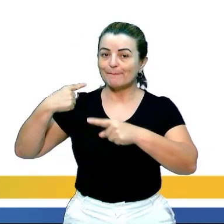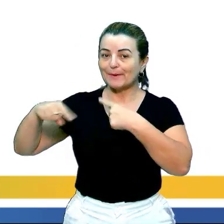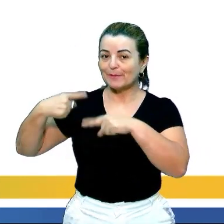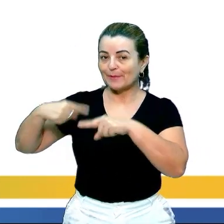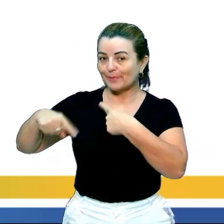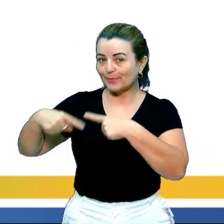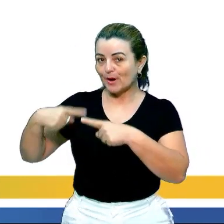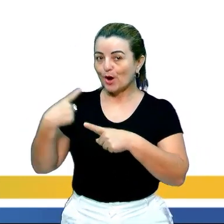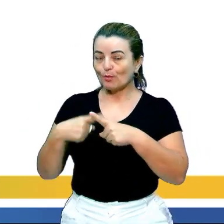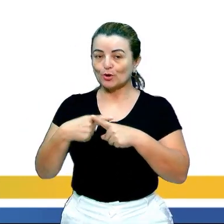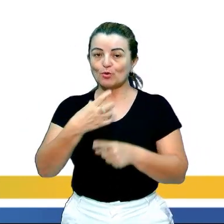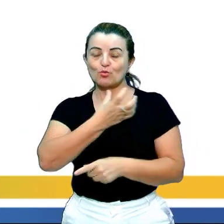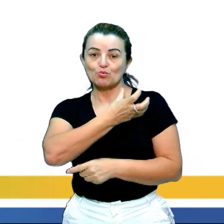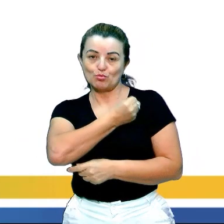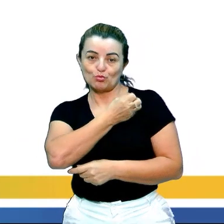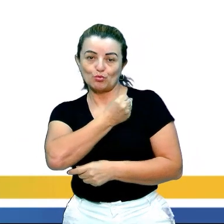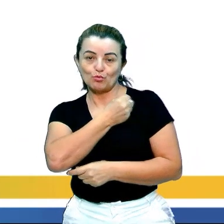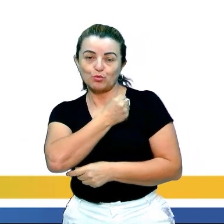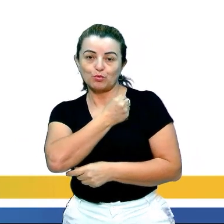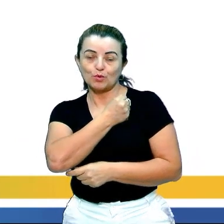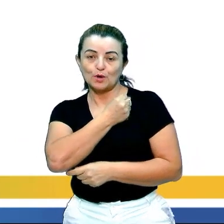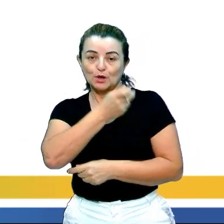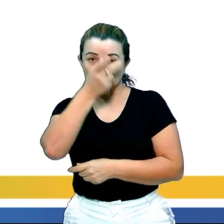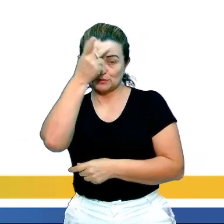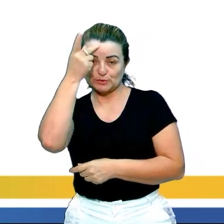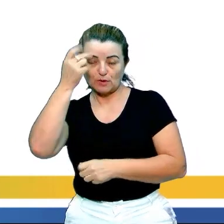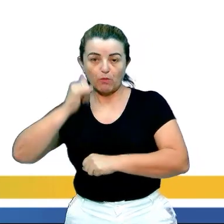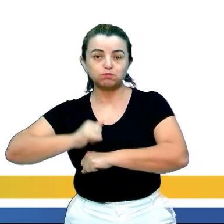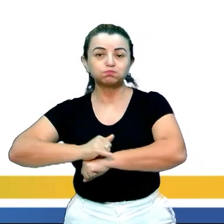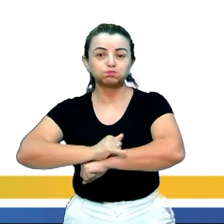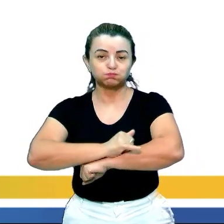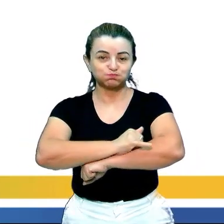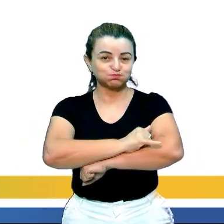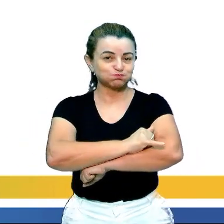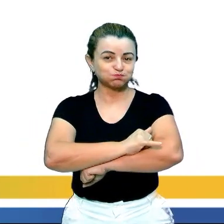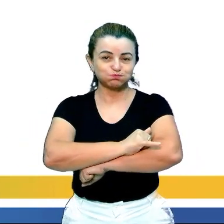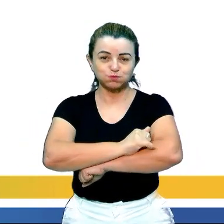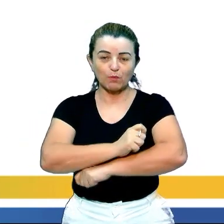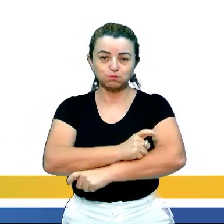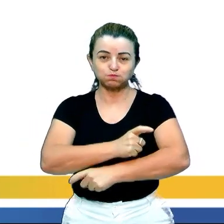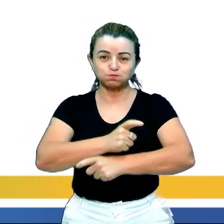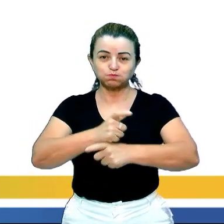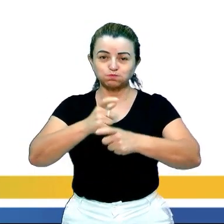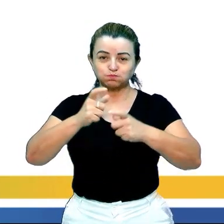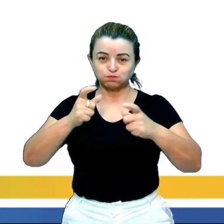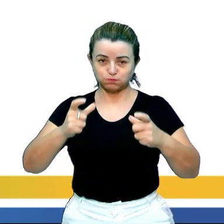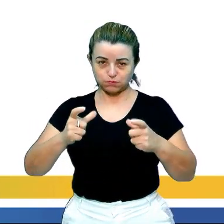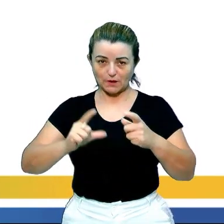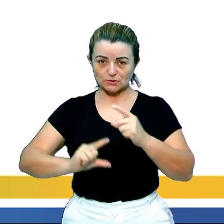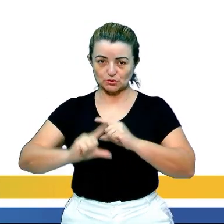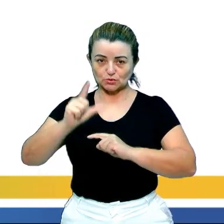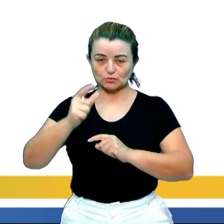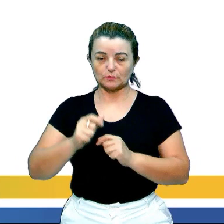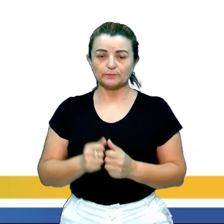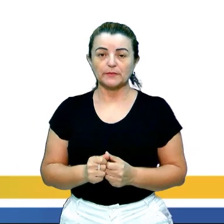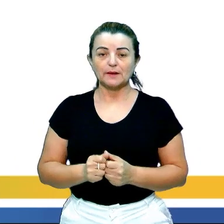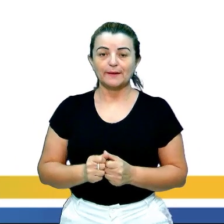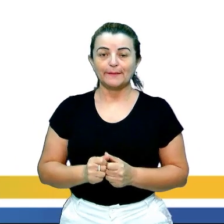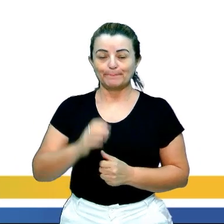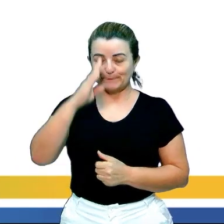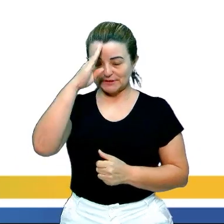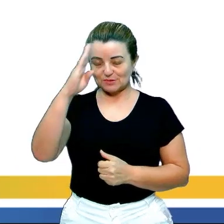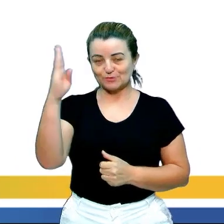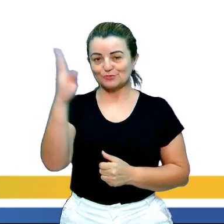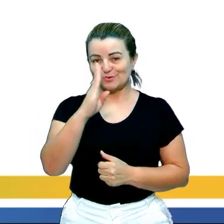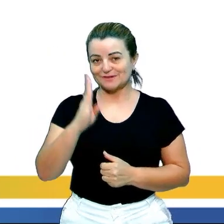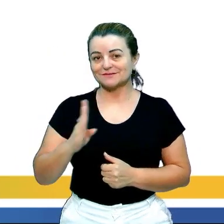que o número de pessoas em situação de sobrepeso só cresce. Principalmente entre os brasileiros.